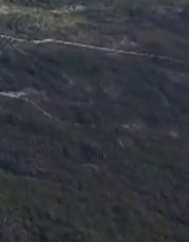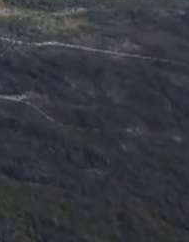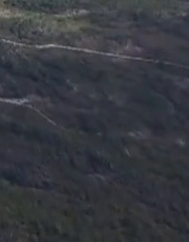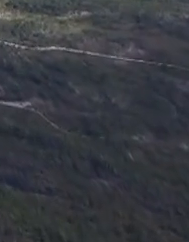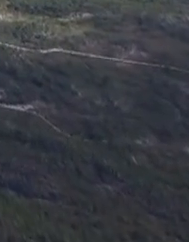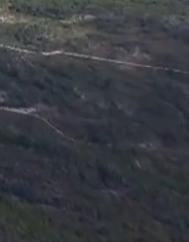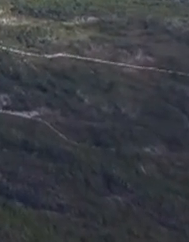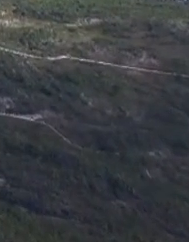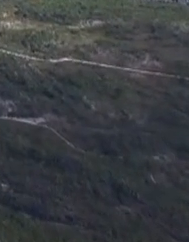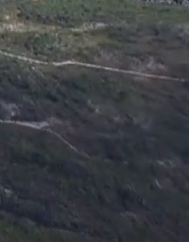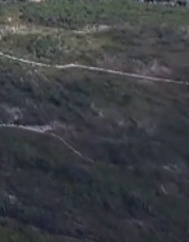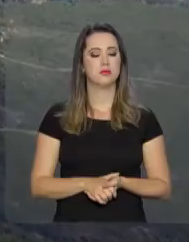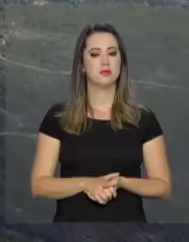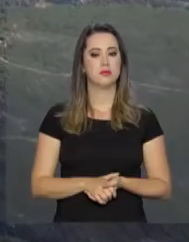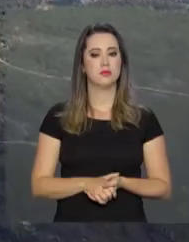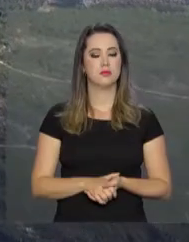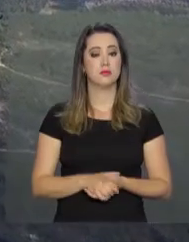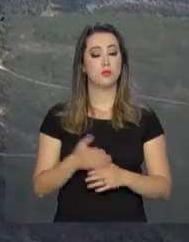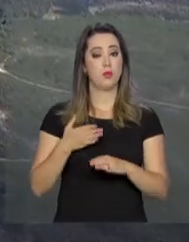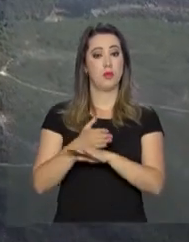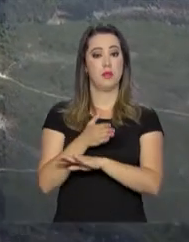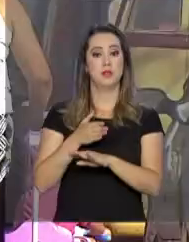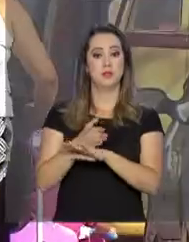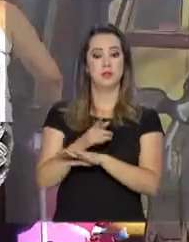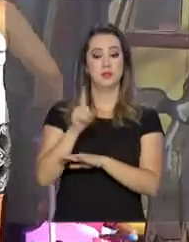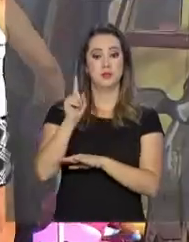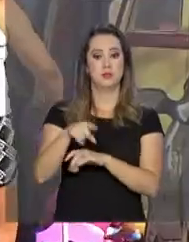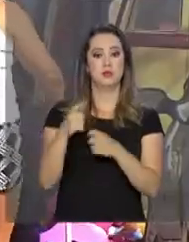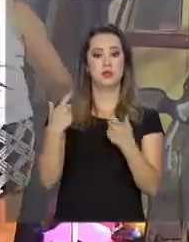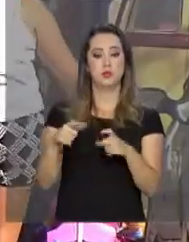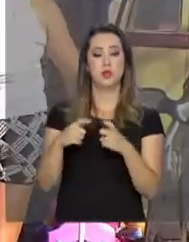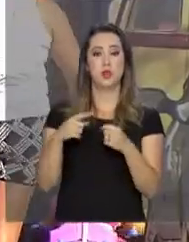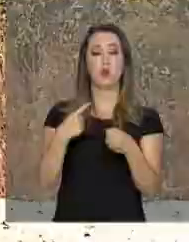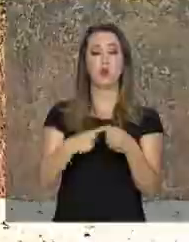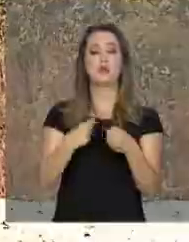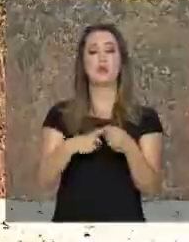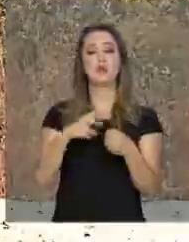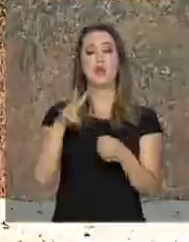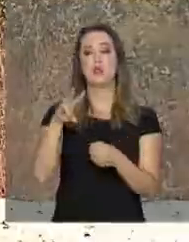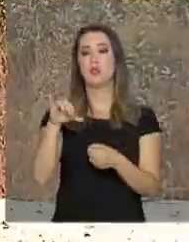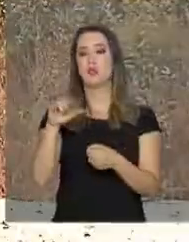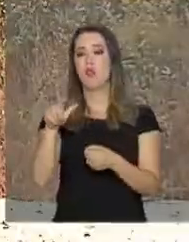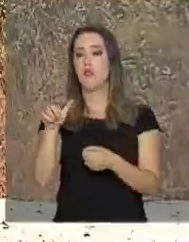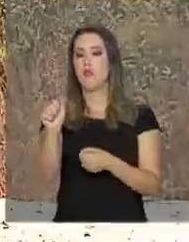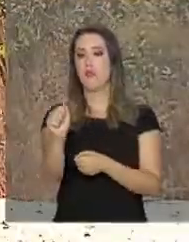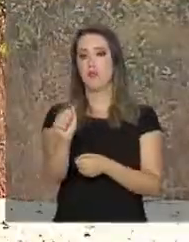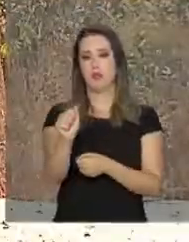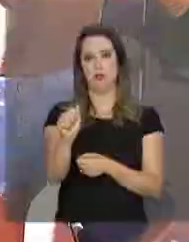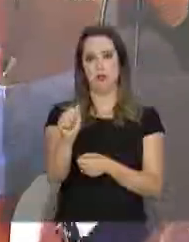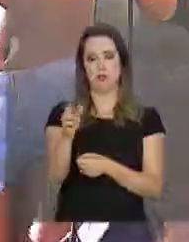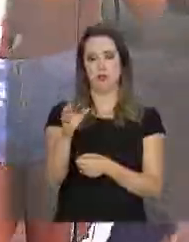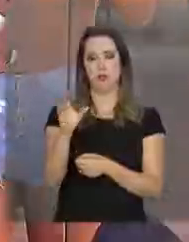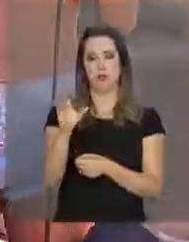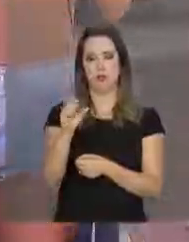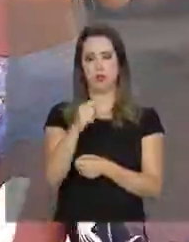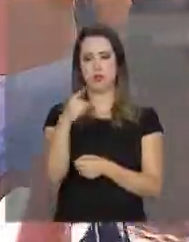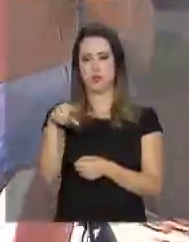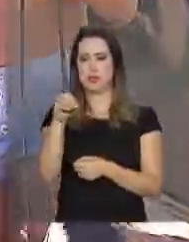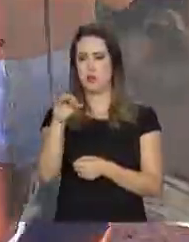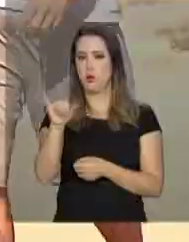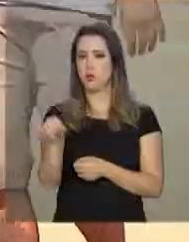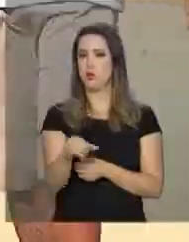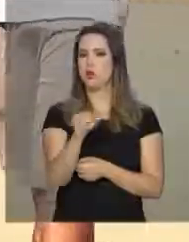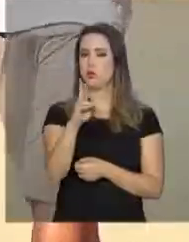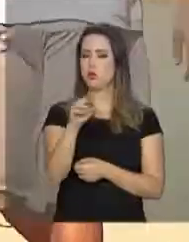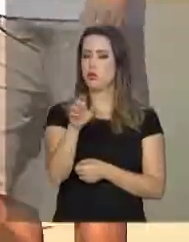A entrada para o Parque Nacional da Chapada dos Veadeiros fica na Vila de São Jorge, município de Alto Paraíso. A principal fonte